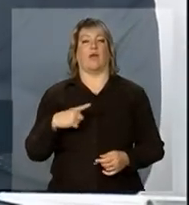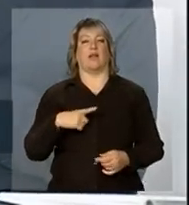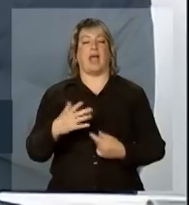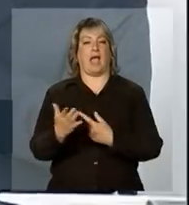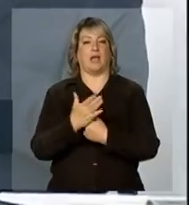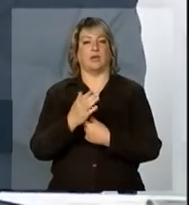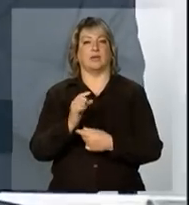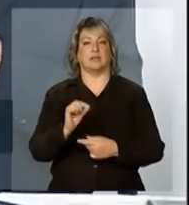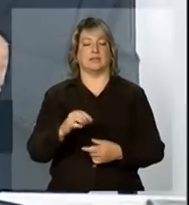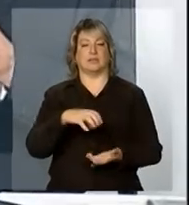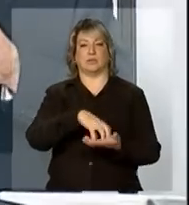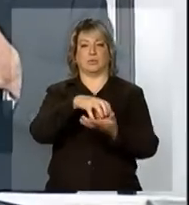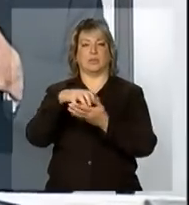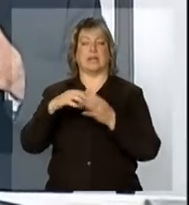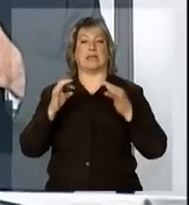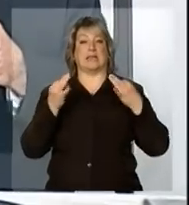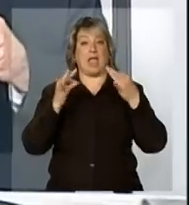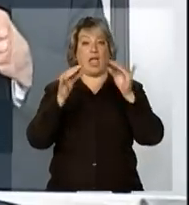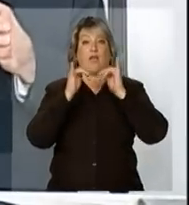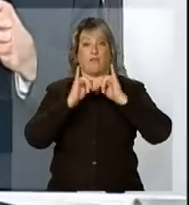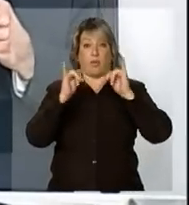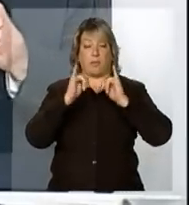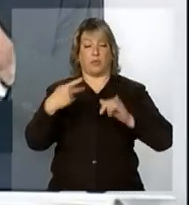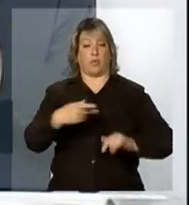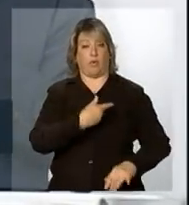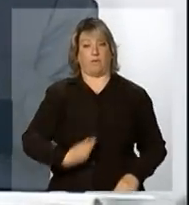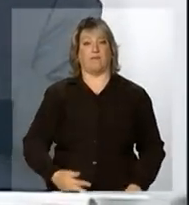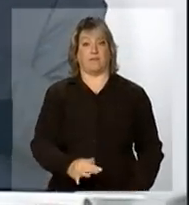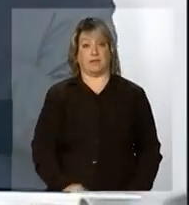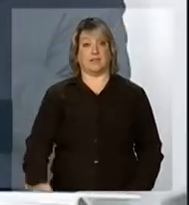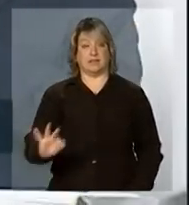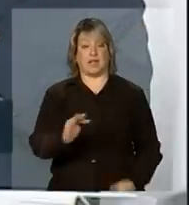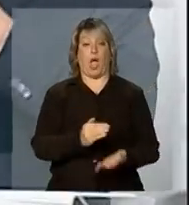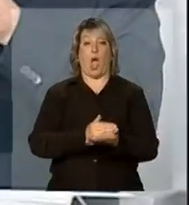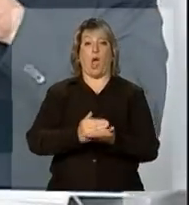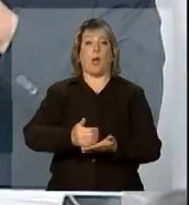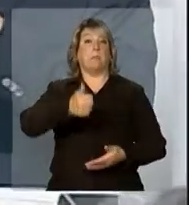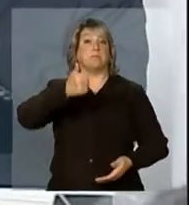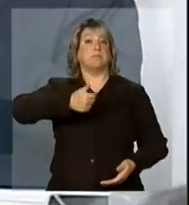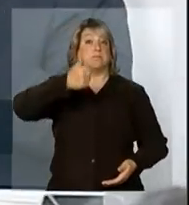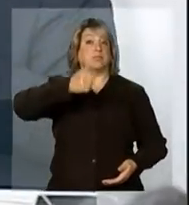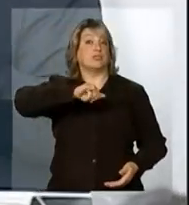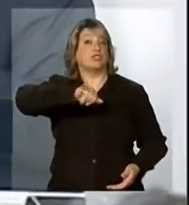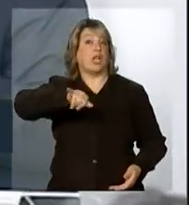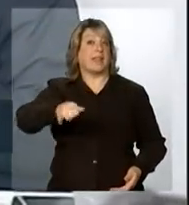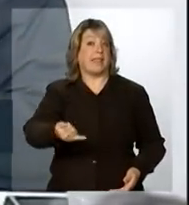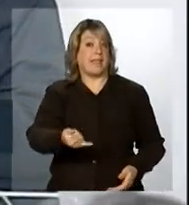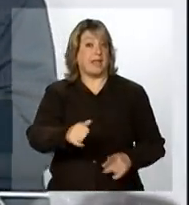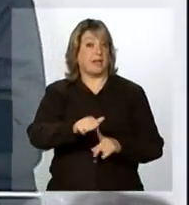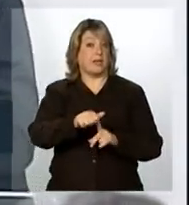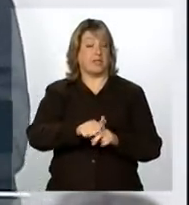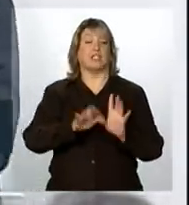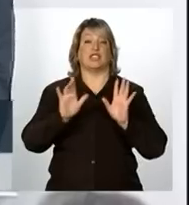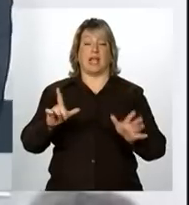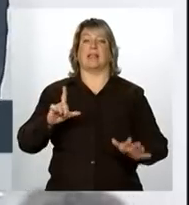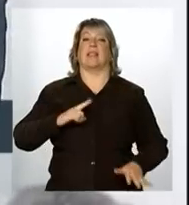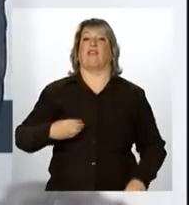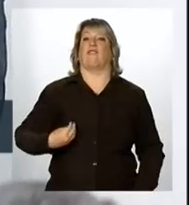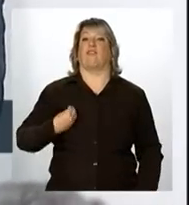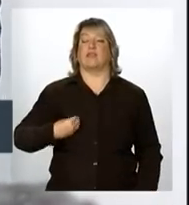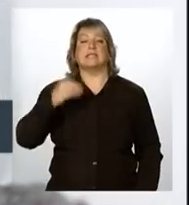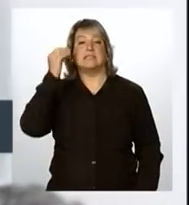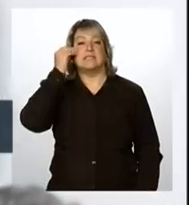das equipes de tecnologia e informação do governo federal, a partir de 1º de janeiro, já está funcionando em caráter